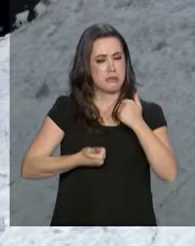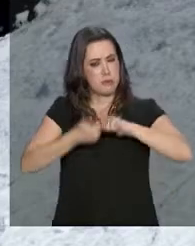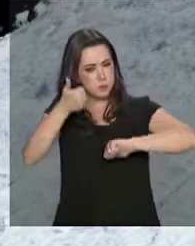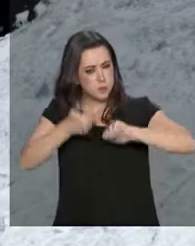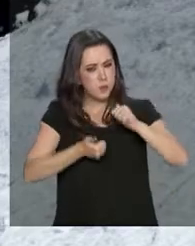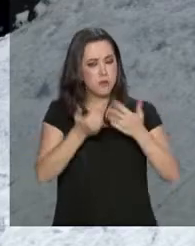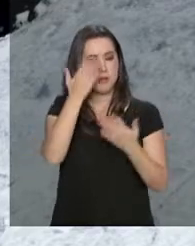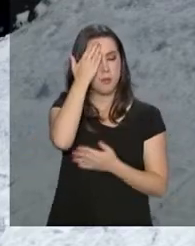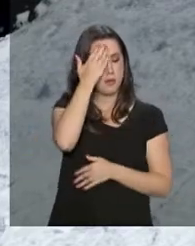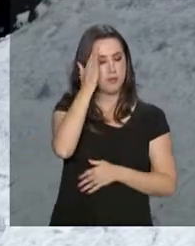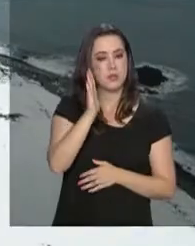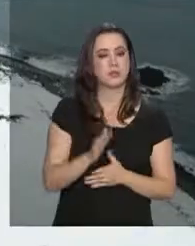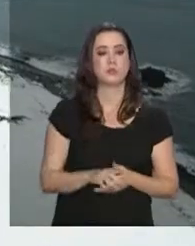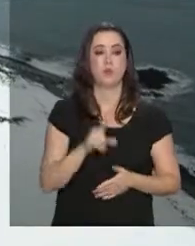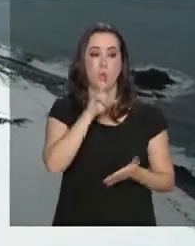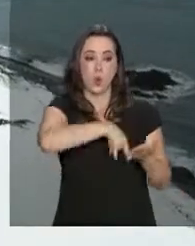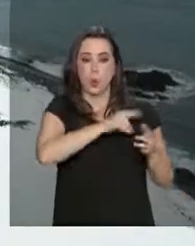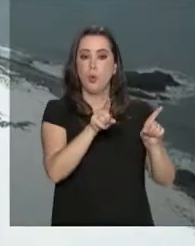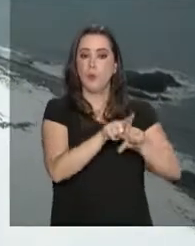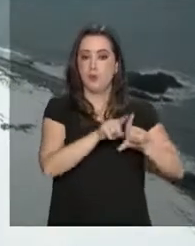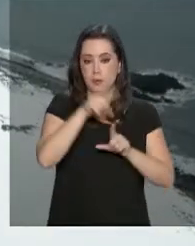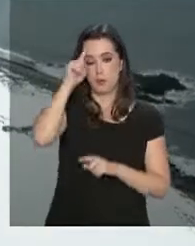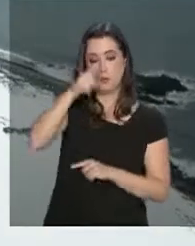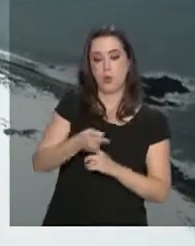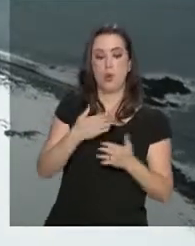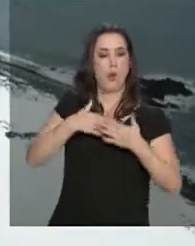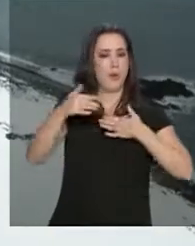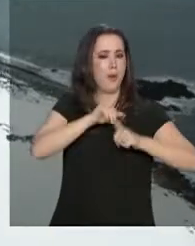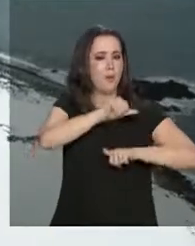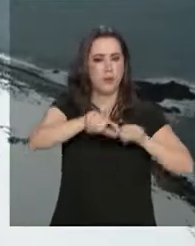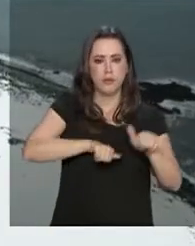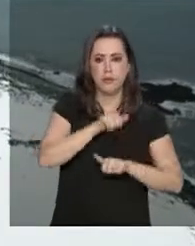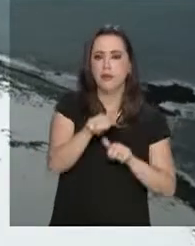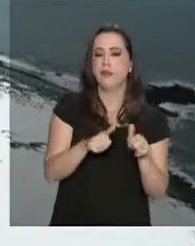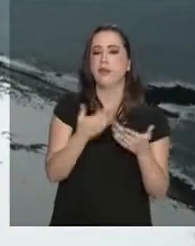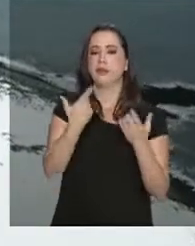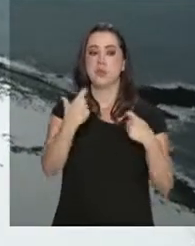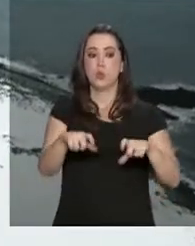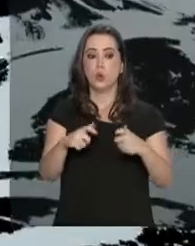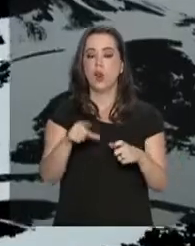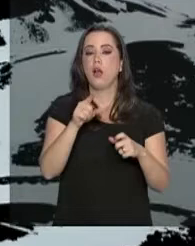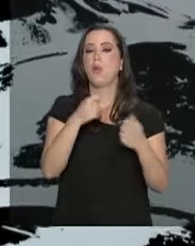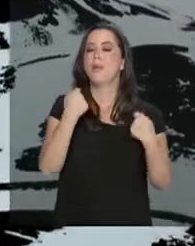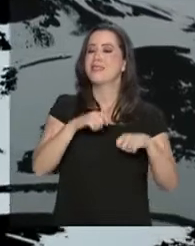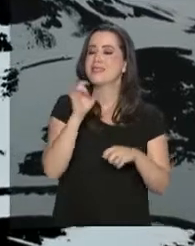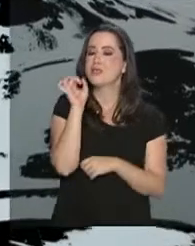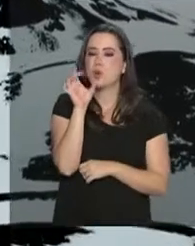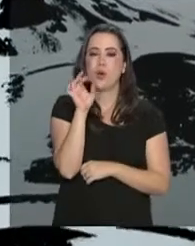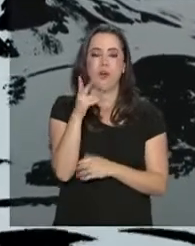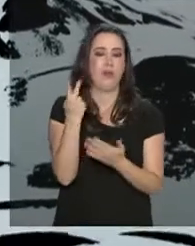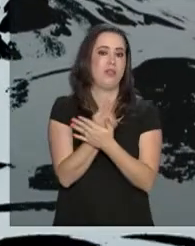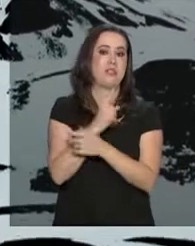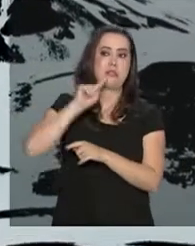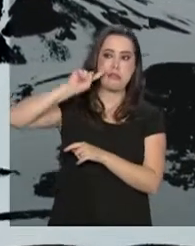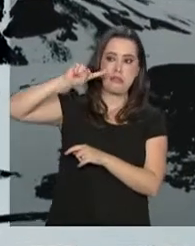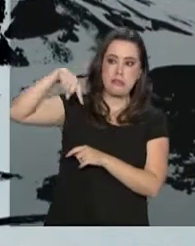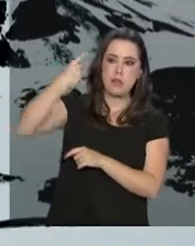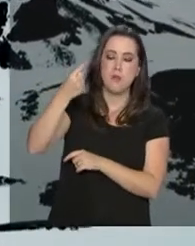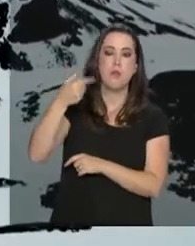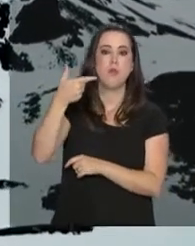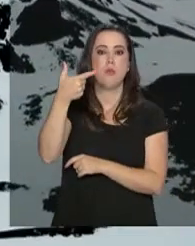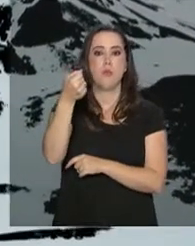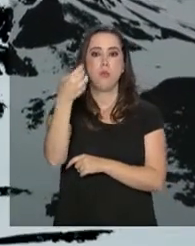que qualquer mudança a respeito das condições de ocupação e exploração do continente só pode ocorrer depois de